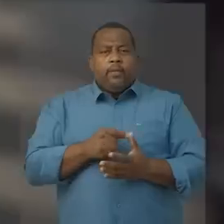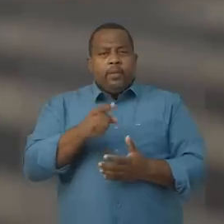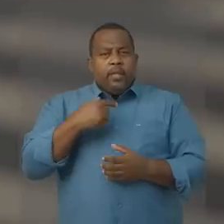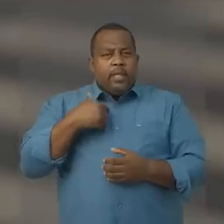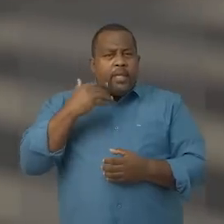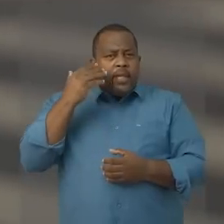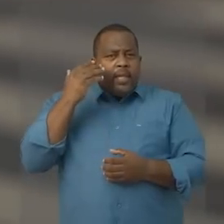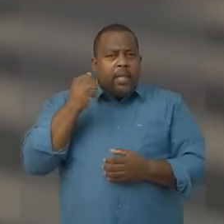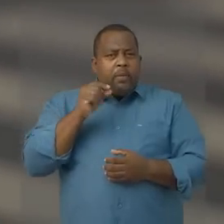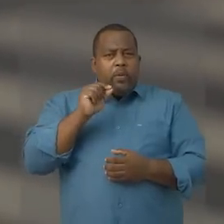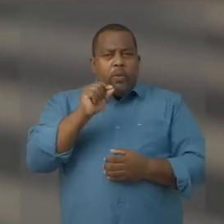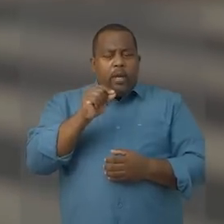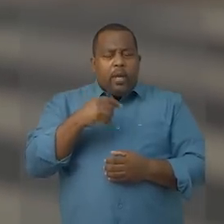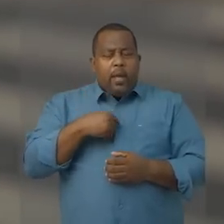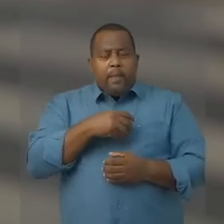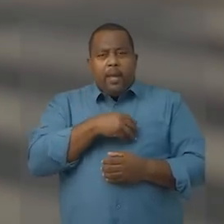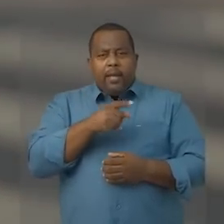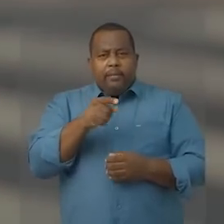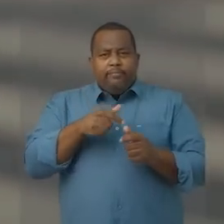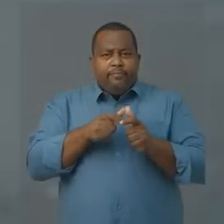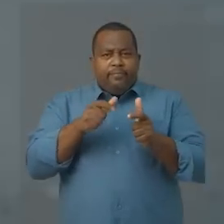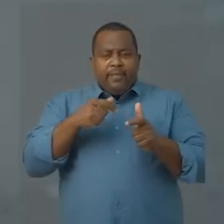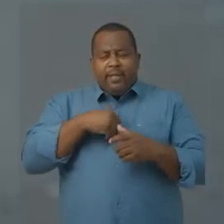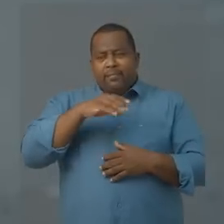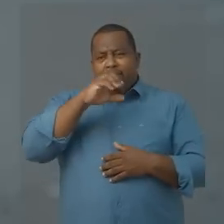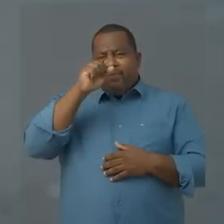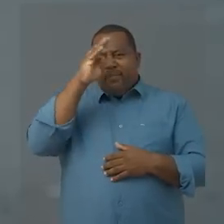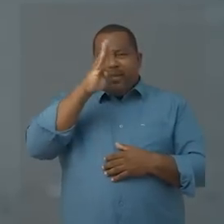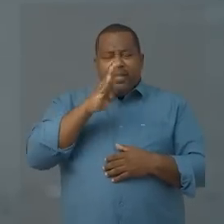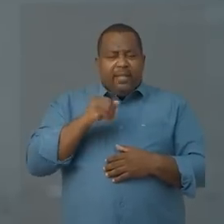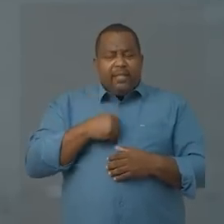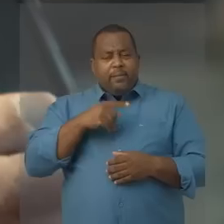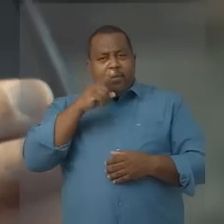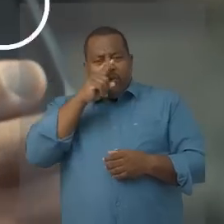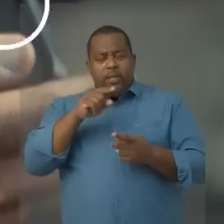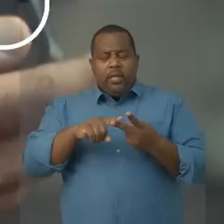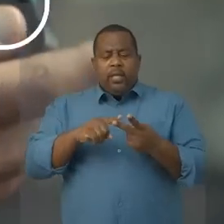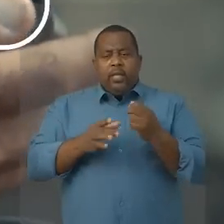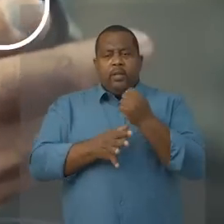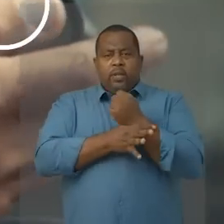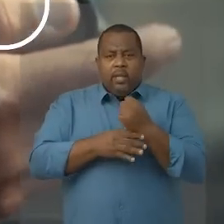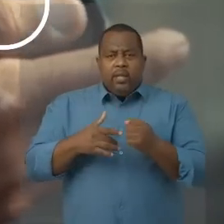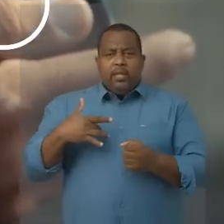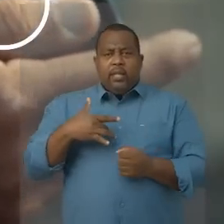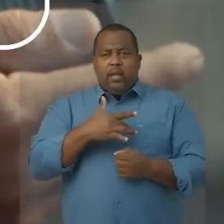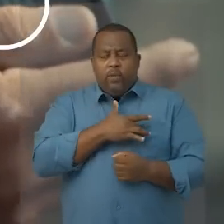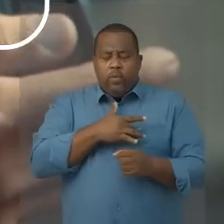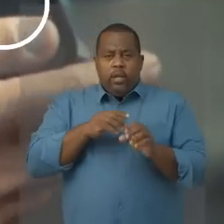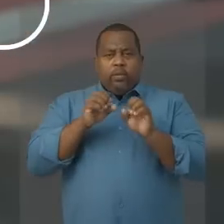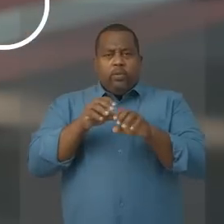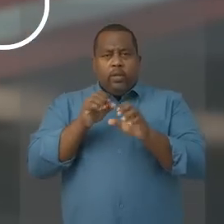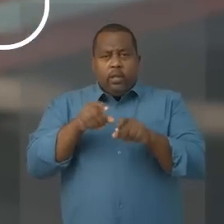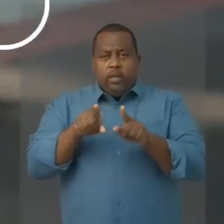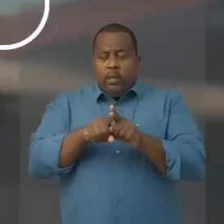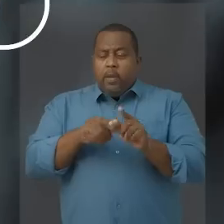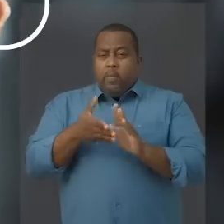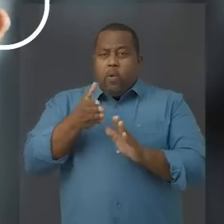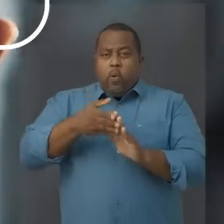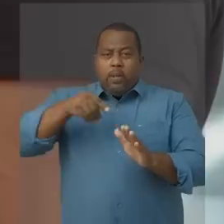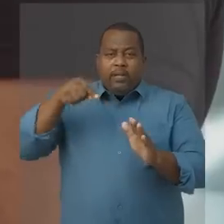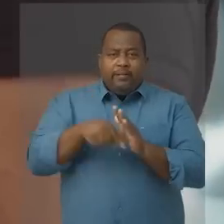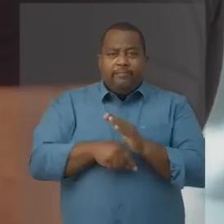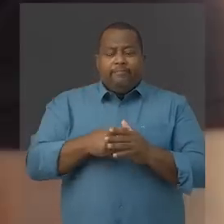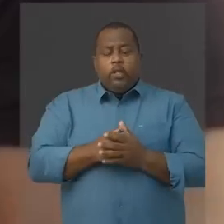Você sabia que a Bahia está entre os melhores estados do Brasil? E tudo que mais interessa? Segurança, saúde, educação e até extrema